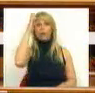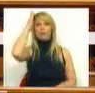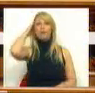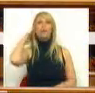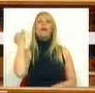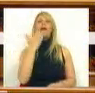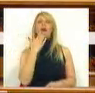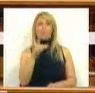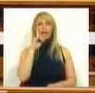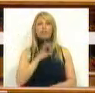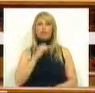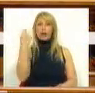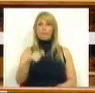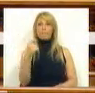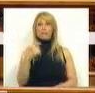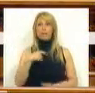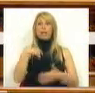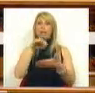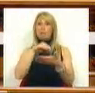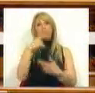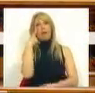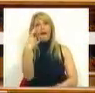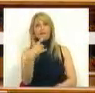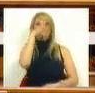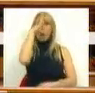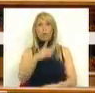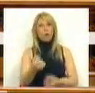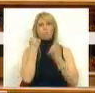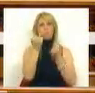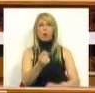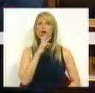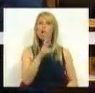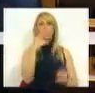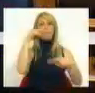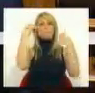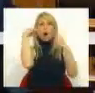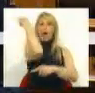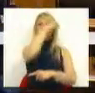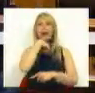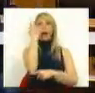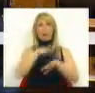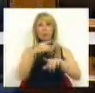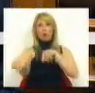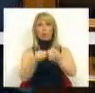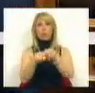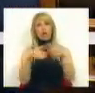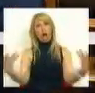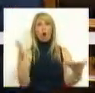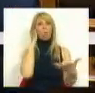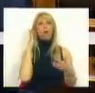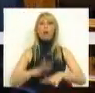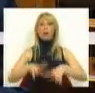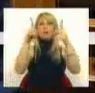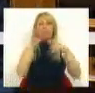Muito obrigado, Sra. Presidente. Registo que o Governo é incapaz de responder e dar a cara pelas políticas que está a desenvolver, Sra. Presidente.